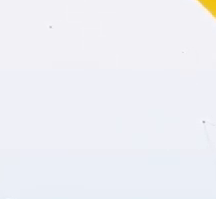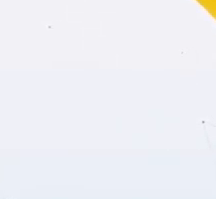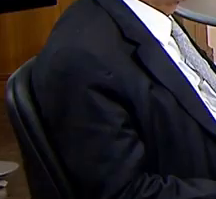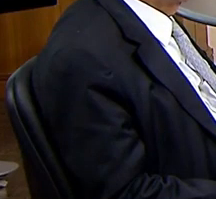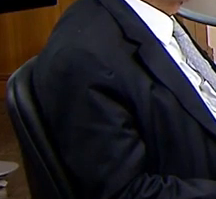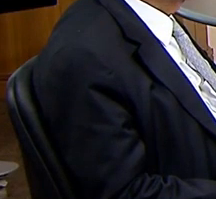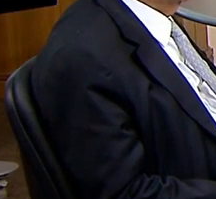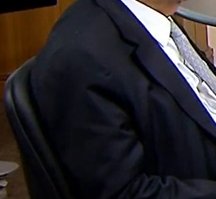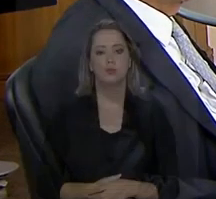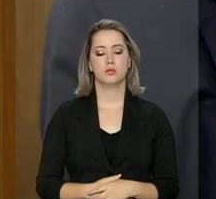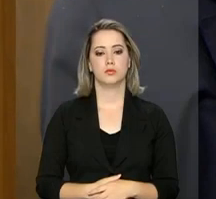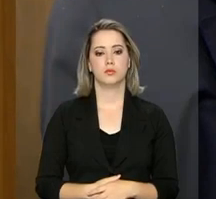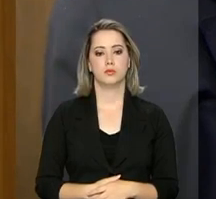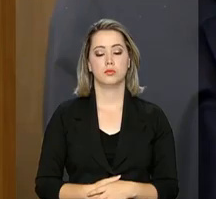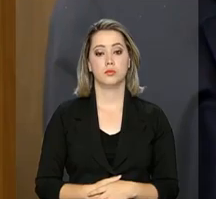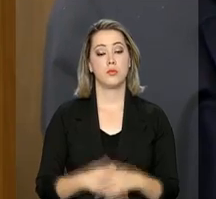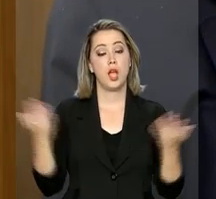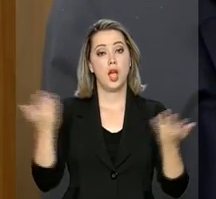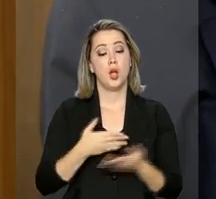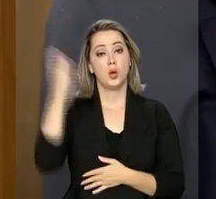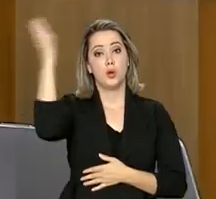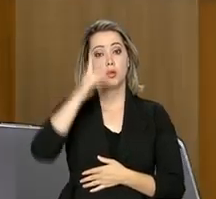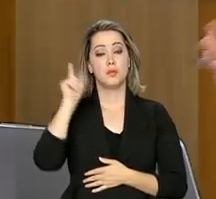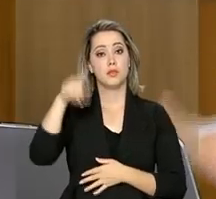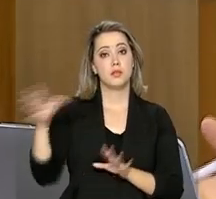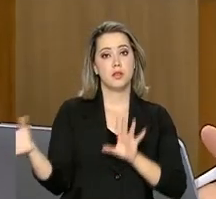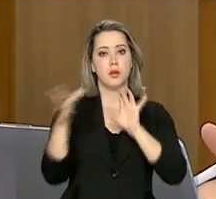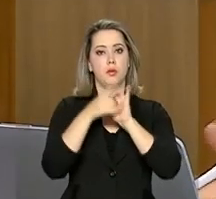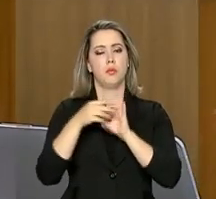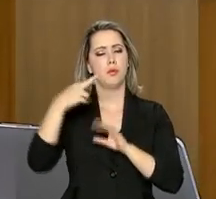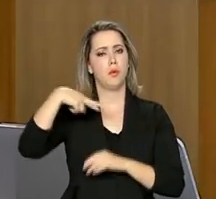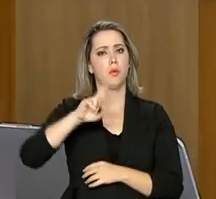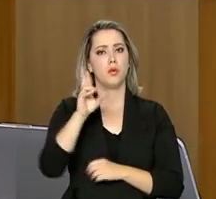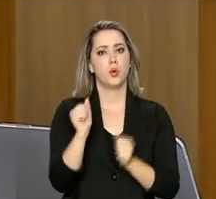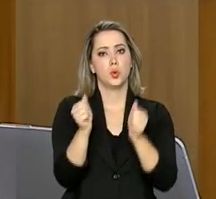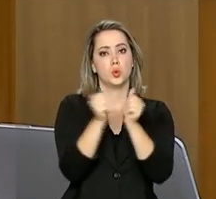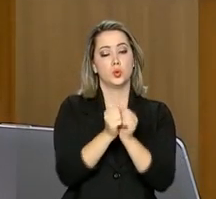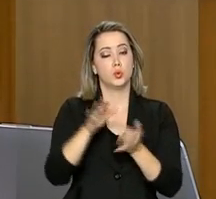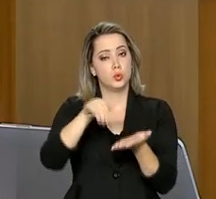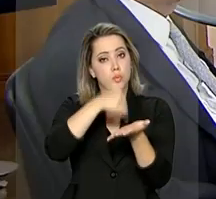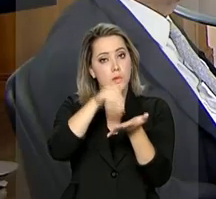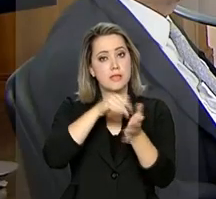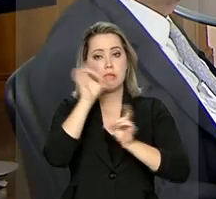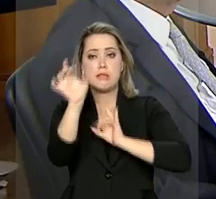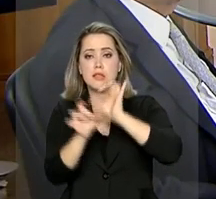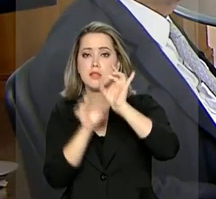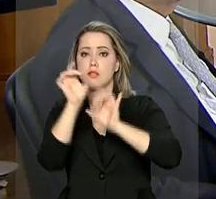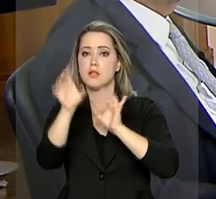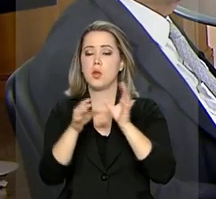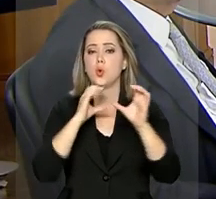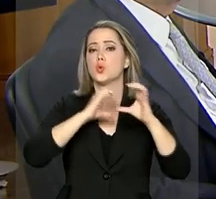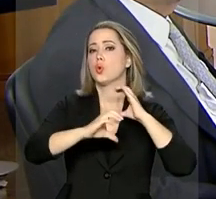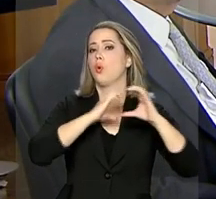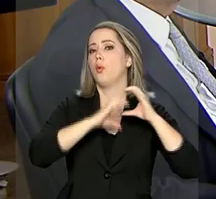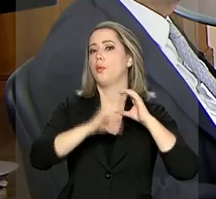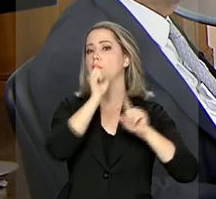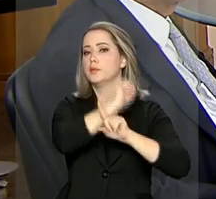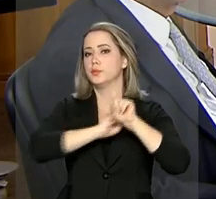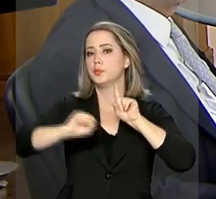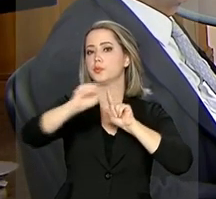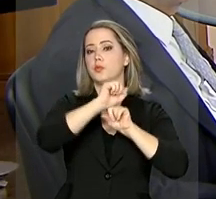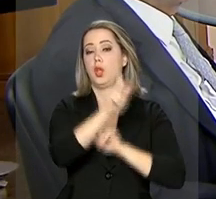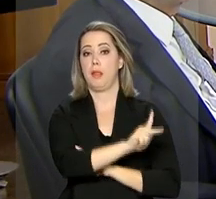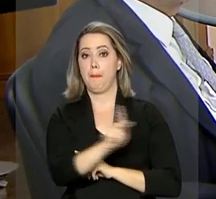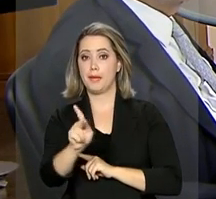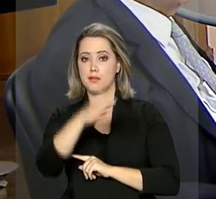O Agora Brasil é uma parceria da NBR com a Secretaria Especial de Comunicação Social da